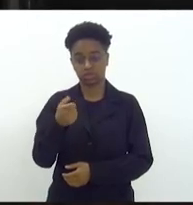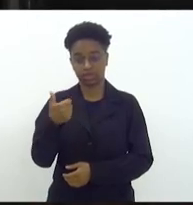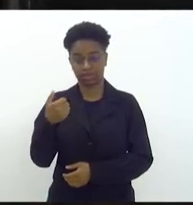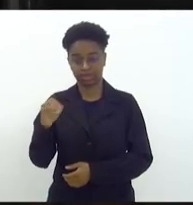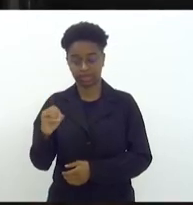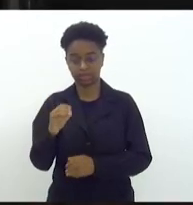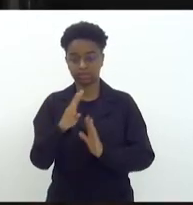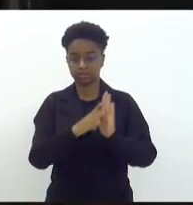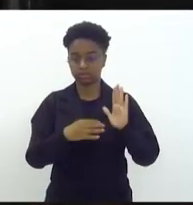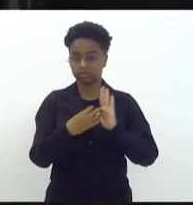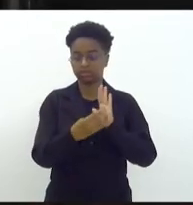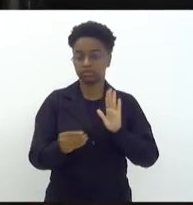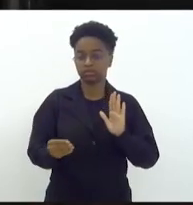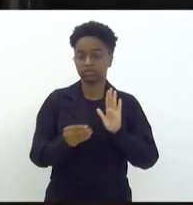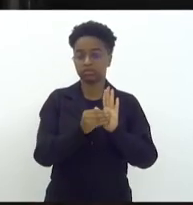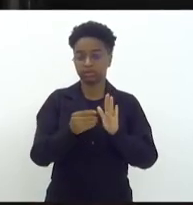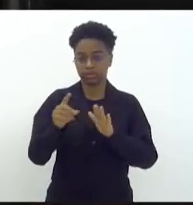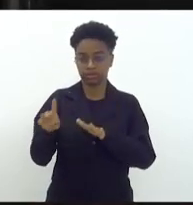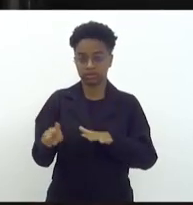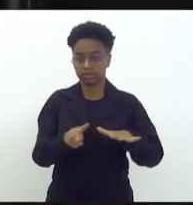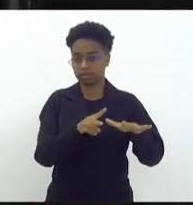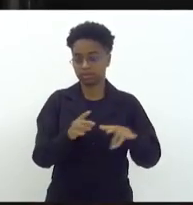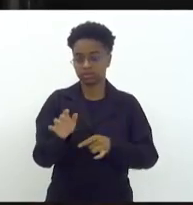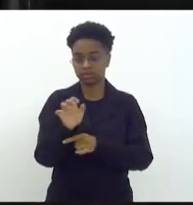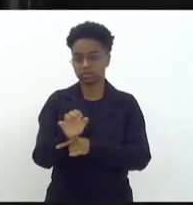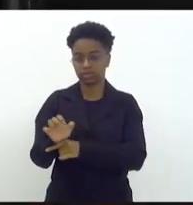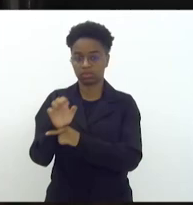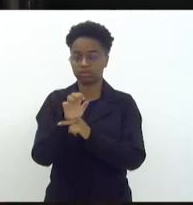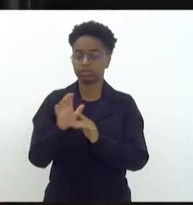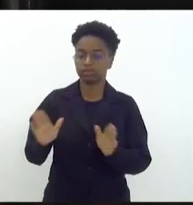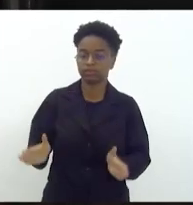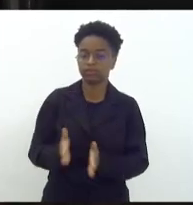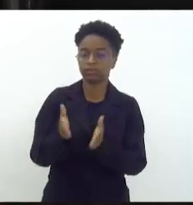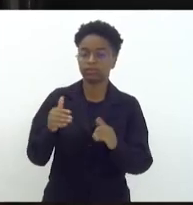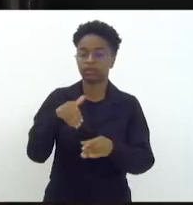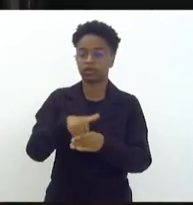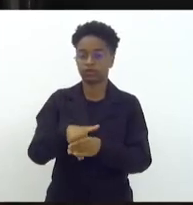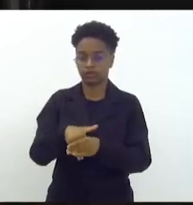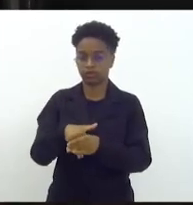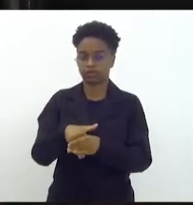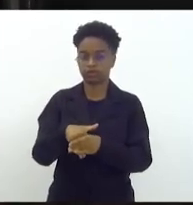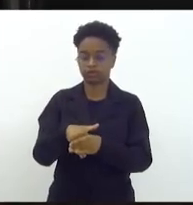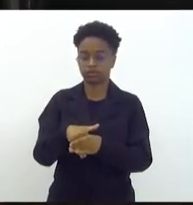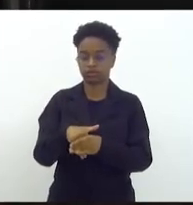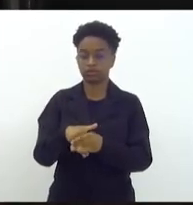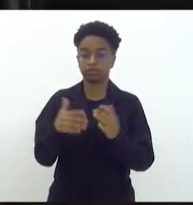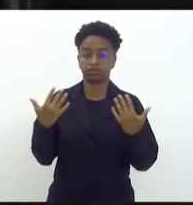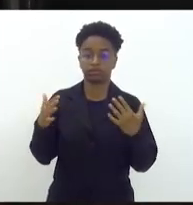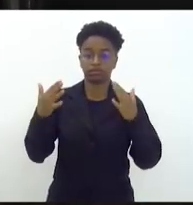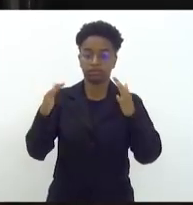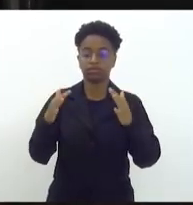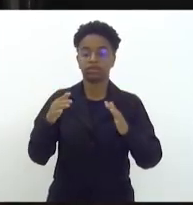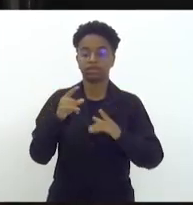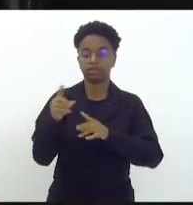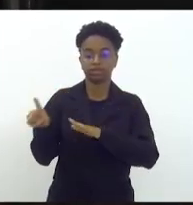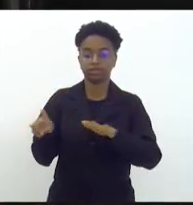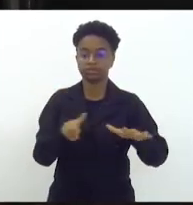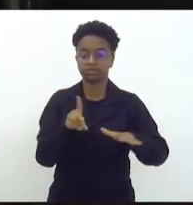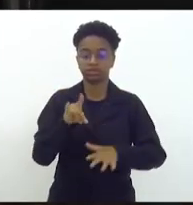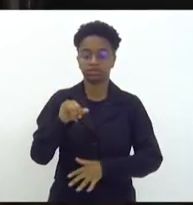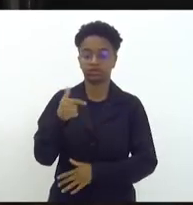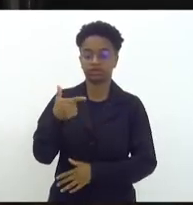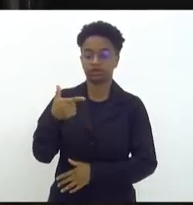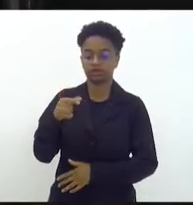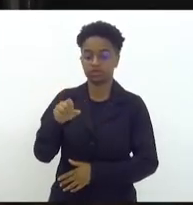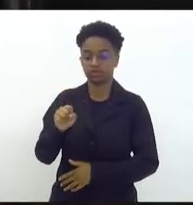calendário oficial do Estado do Rio de Janeiro, a semana estadual de incentivo ao voto a ser comemorada na semana do dia 28 de